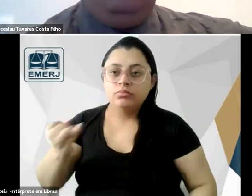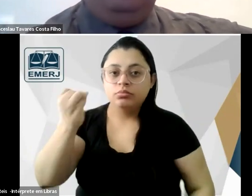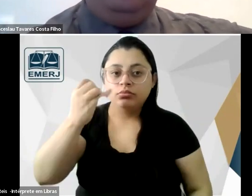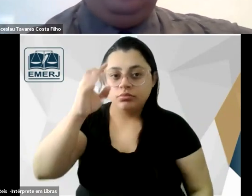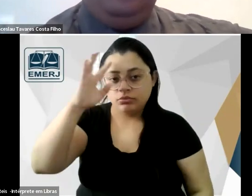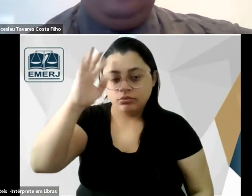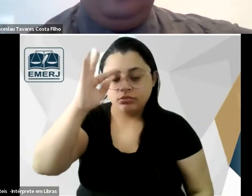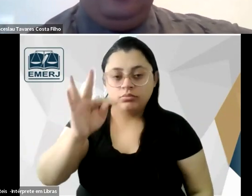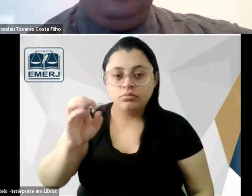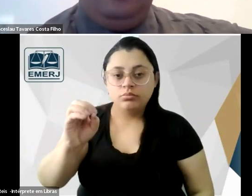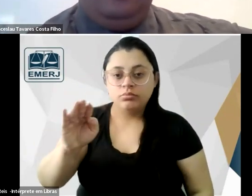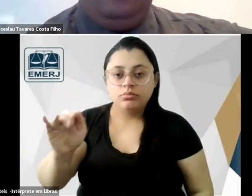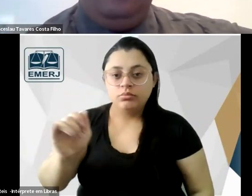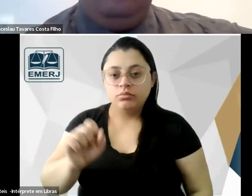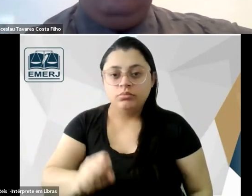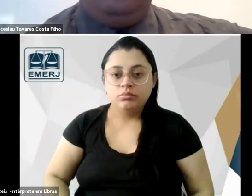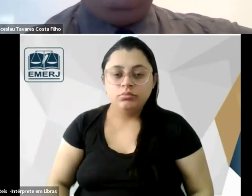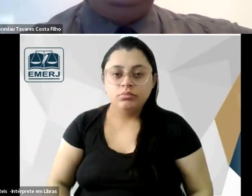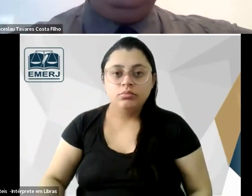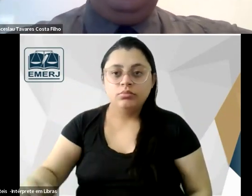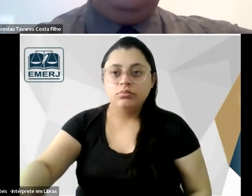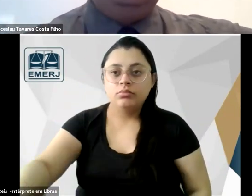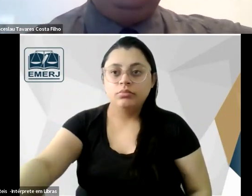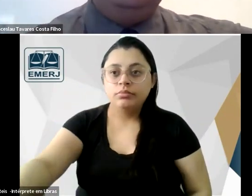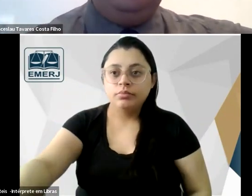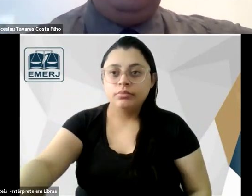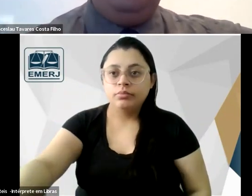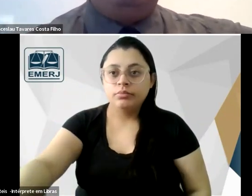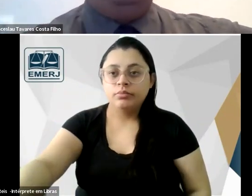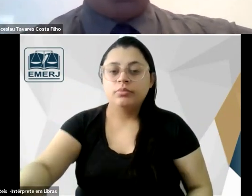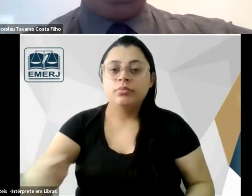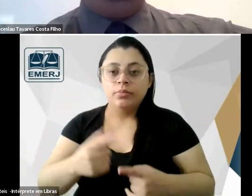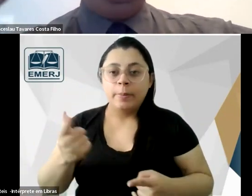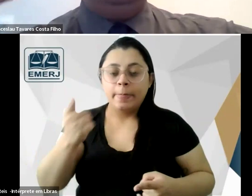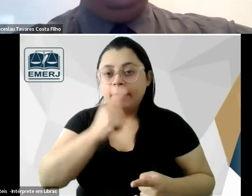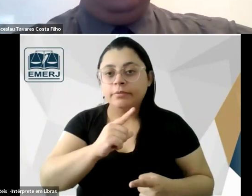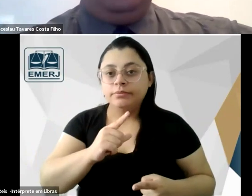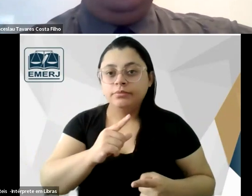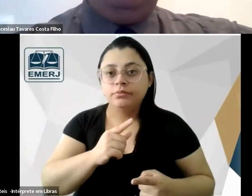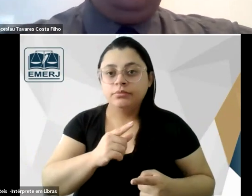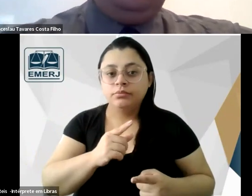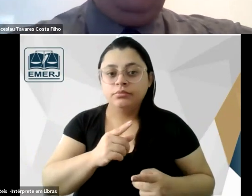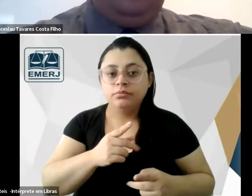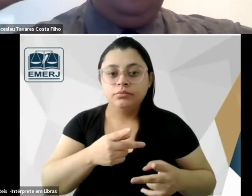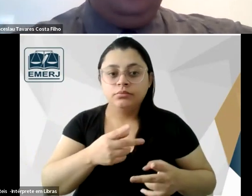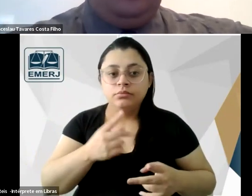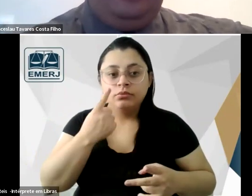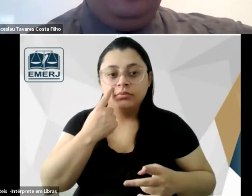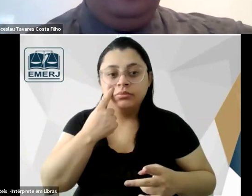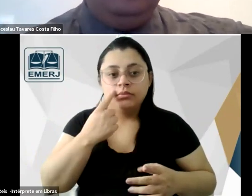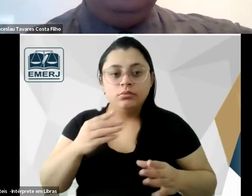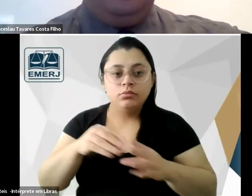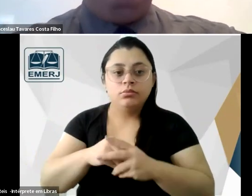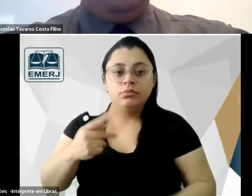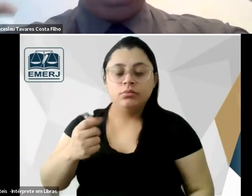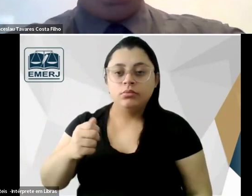somente em Tobias porque eu consigo enxergar esse historicismo também em Paula Batista e aí a minha ideia